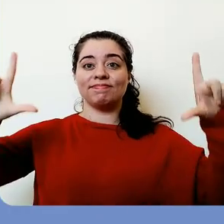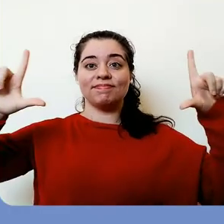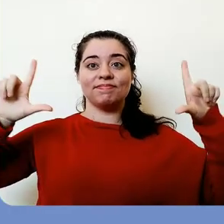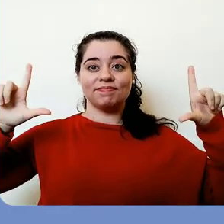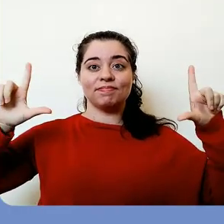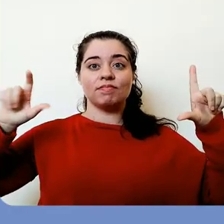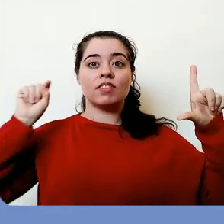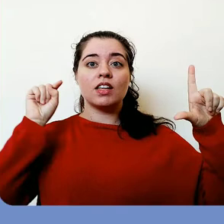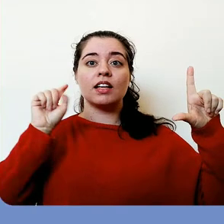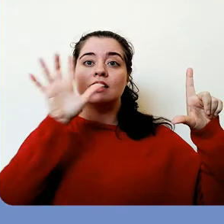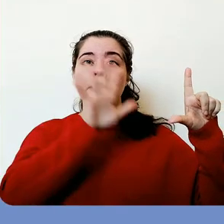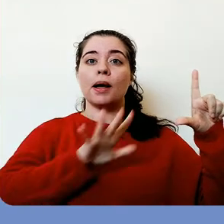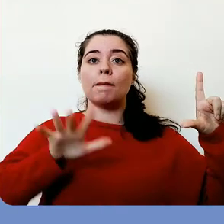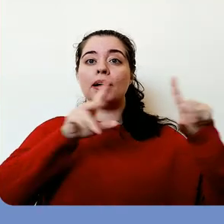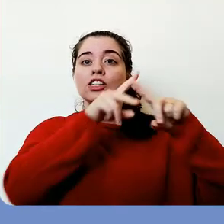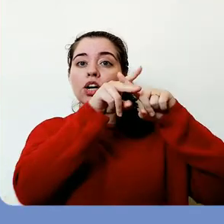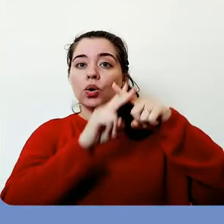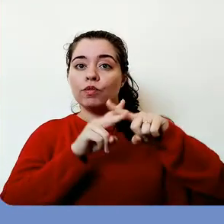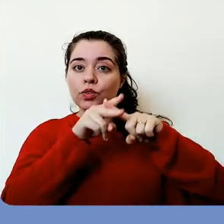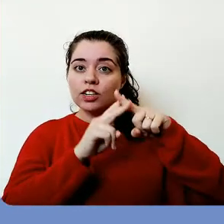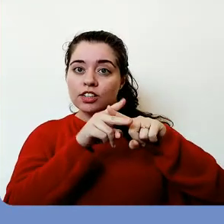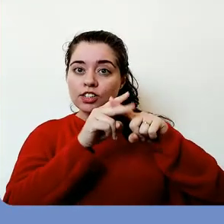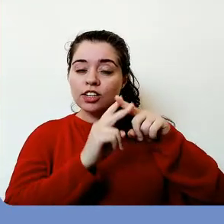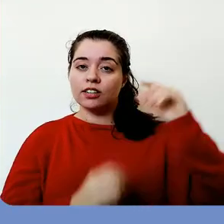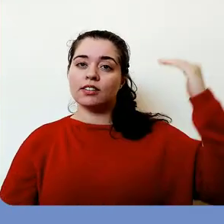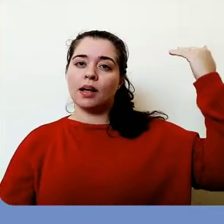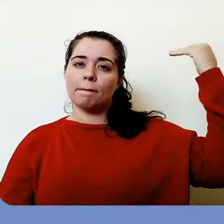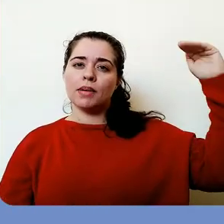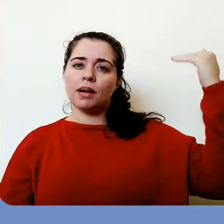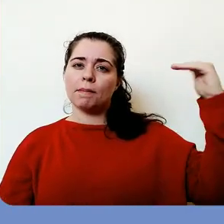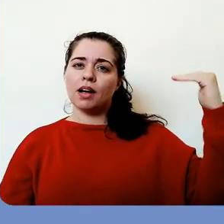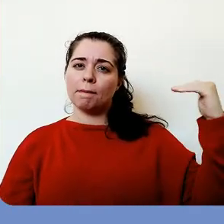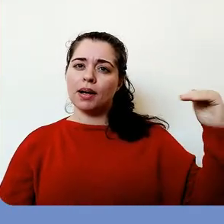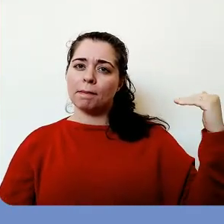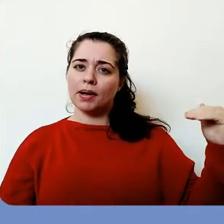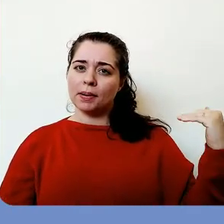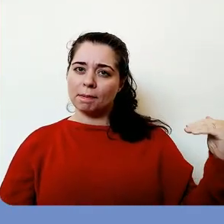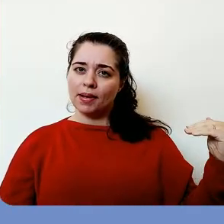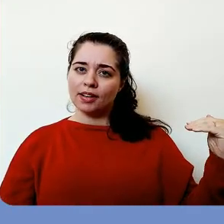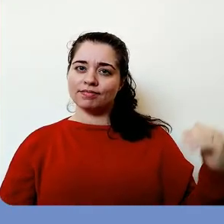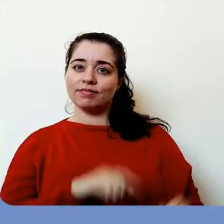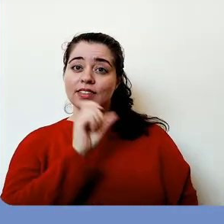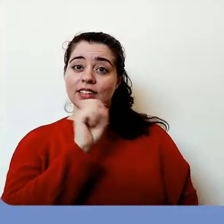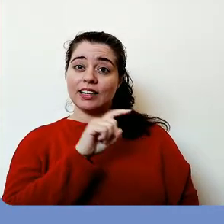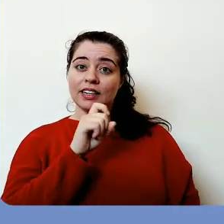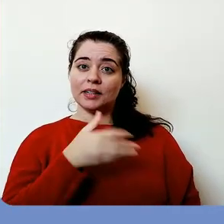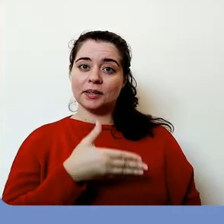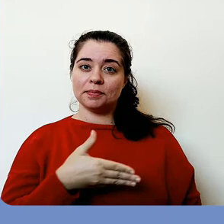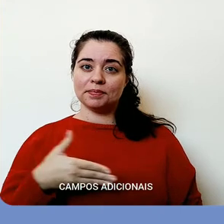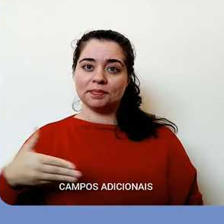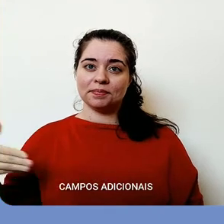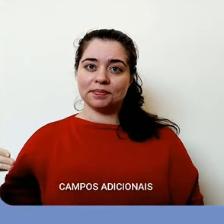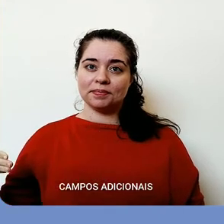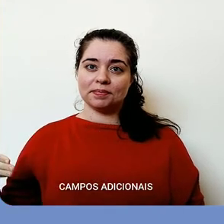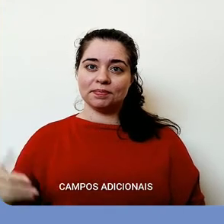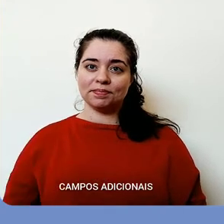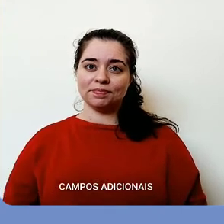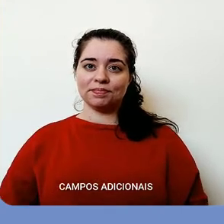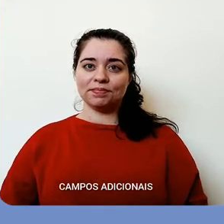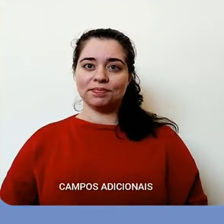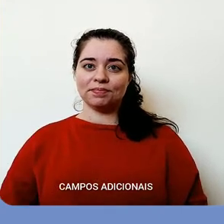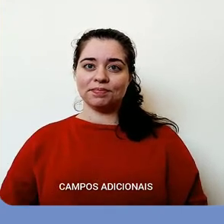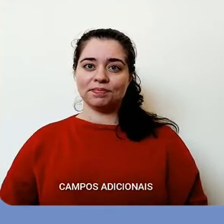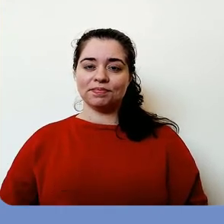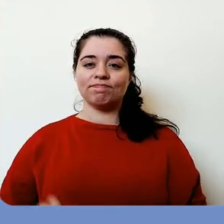Você vai entrar na página de configurações. Nas abas a sua esquerda clique em campos